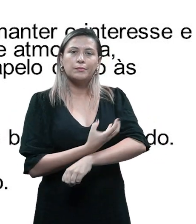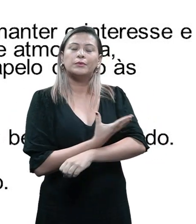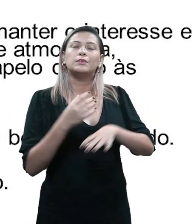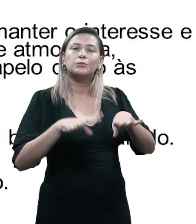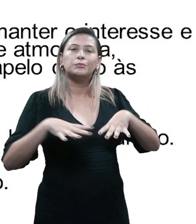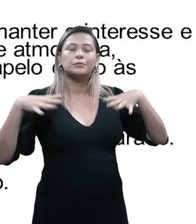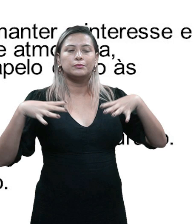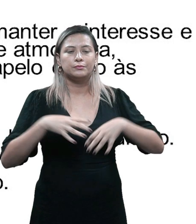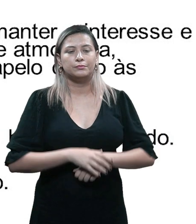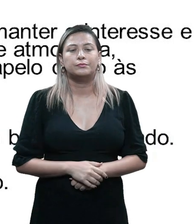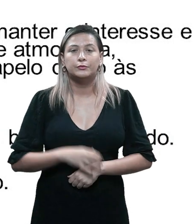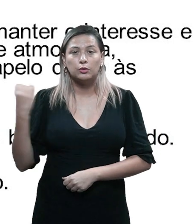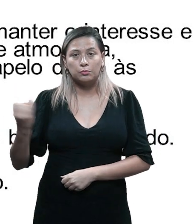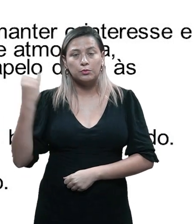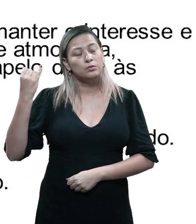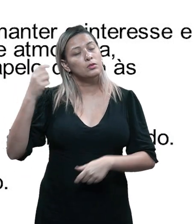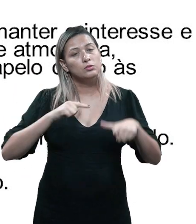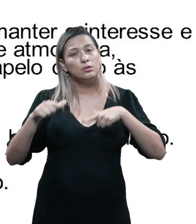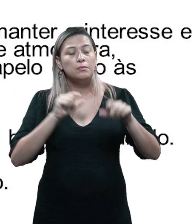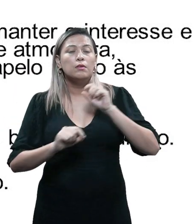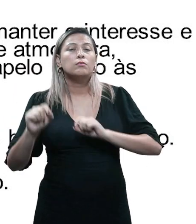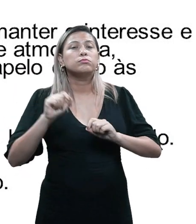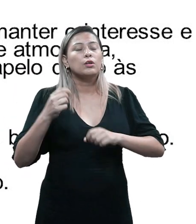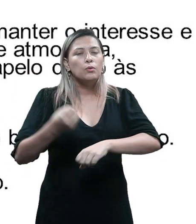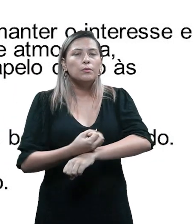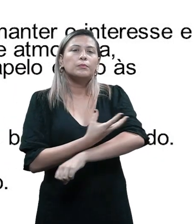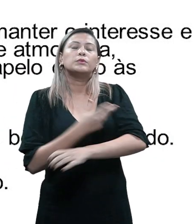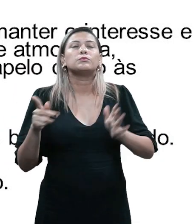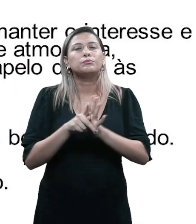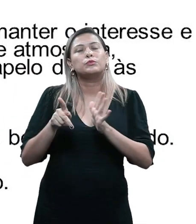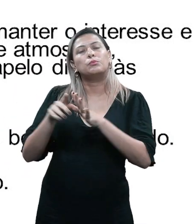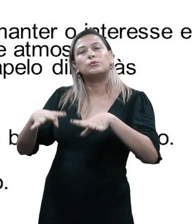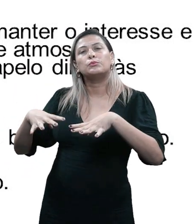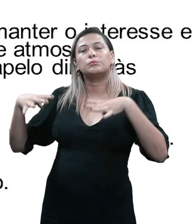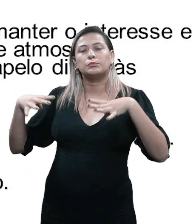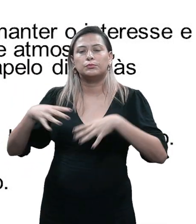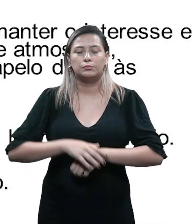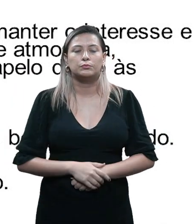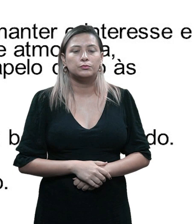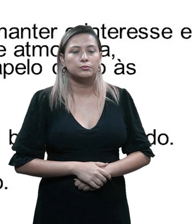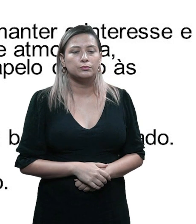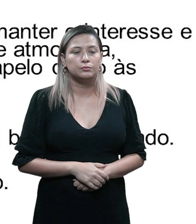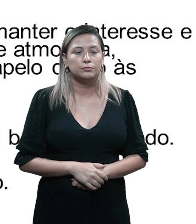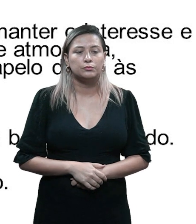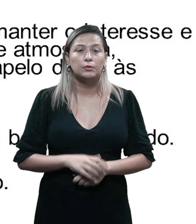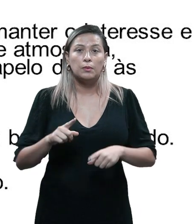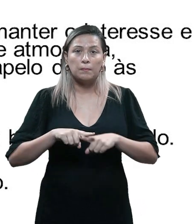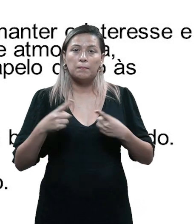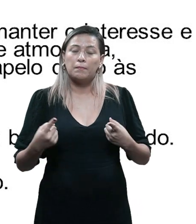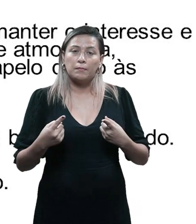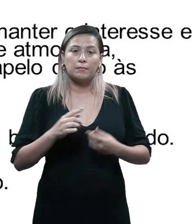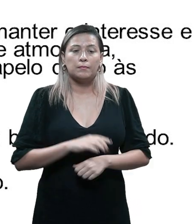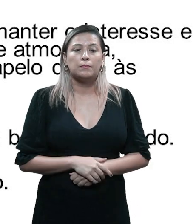importante que você trabalhe com a emoção do público, sem, contanto, subjugar a inteligência do público. Então,